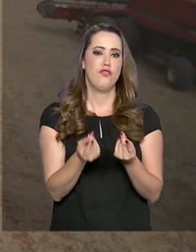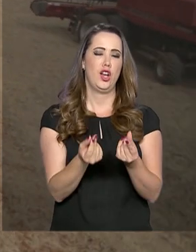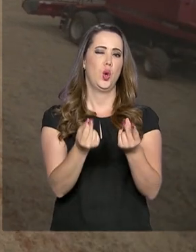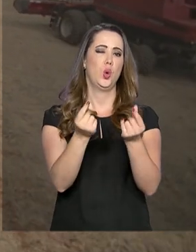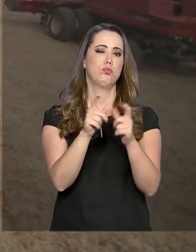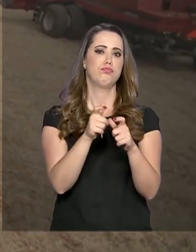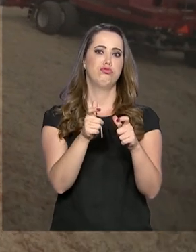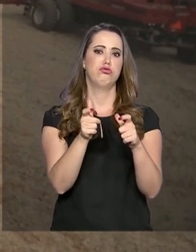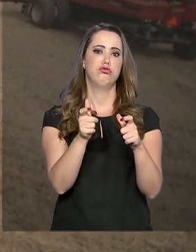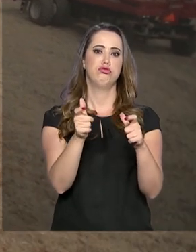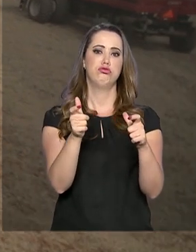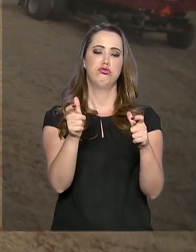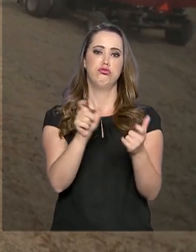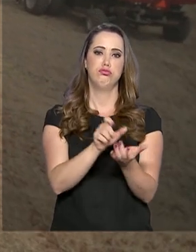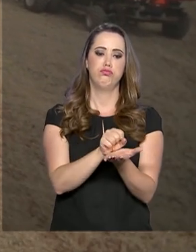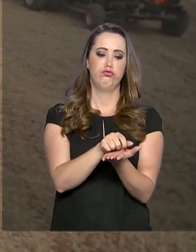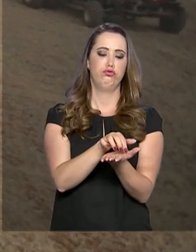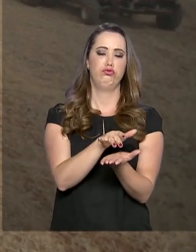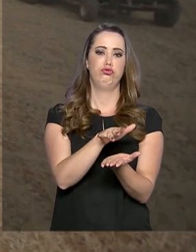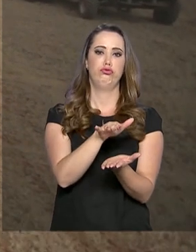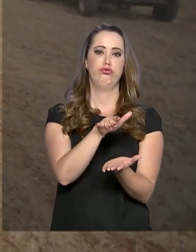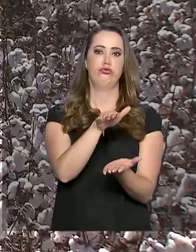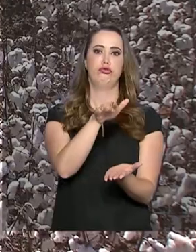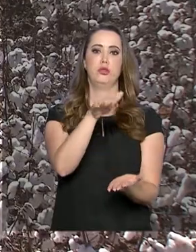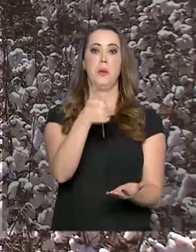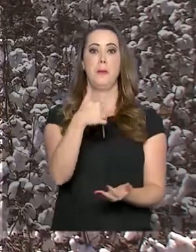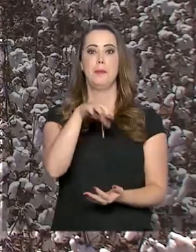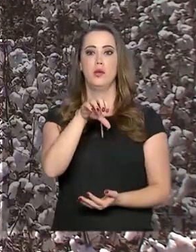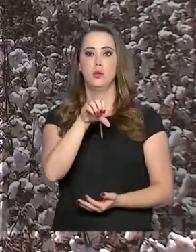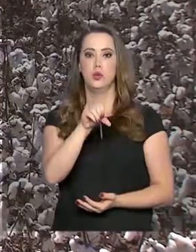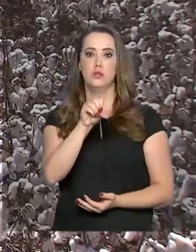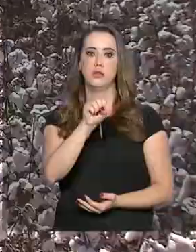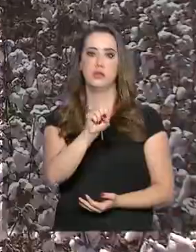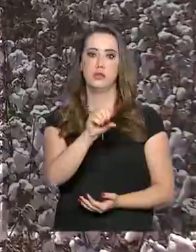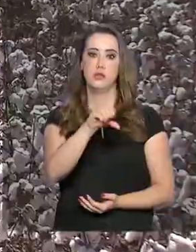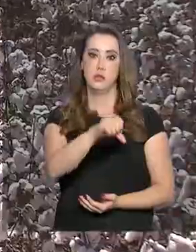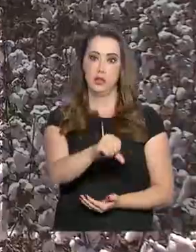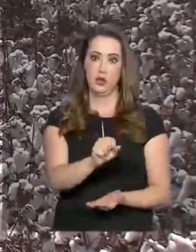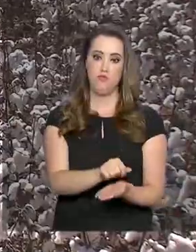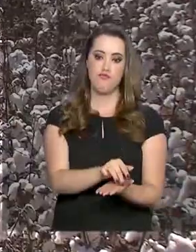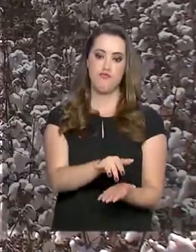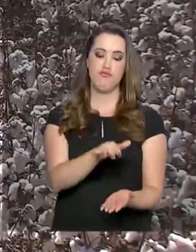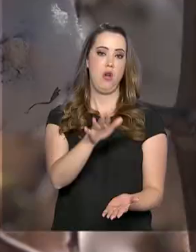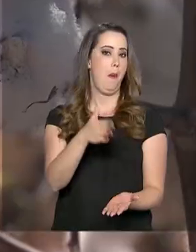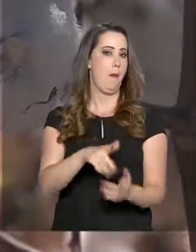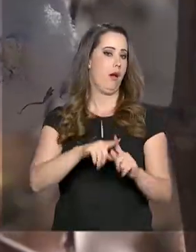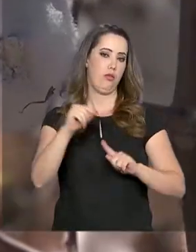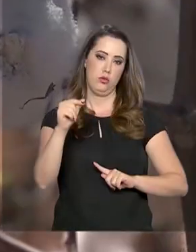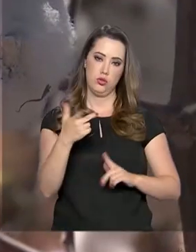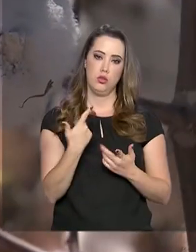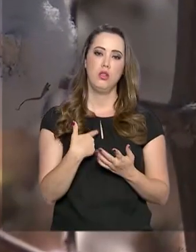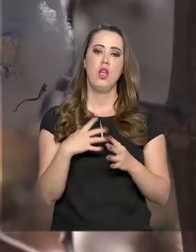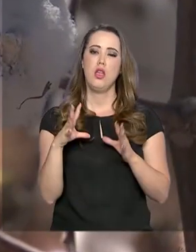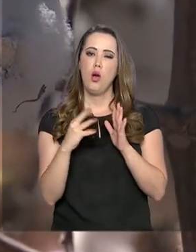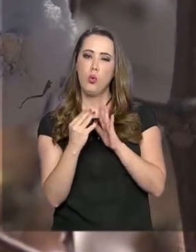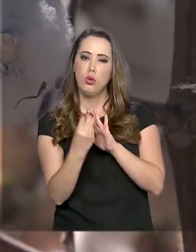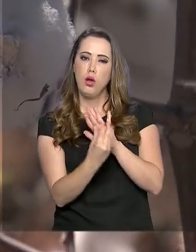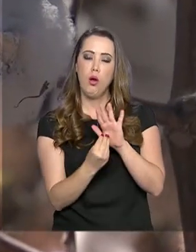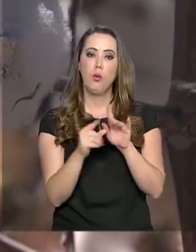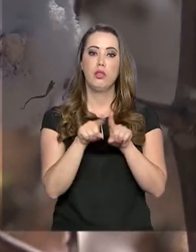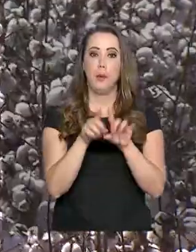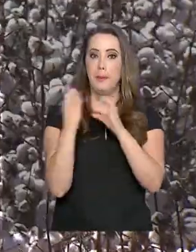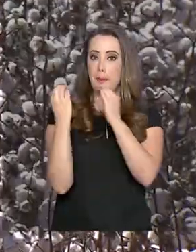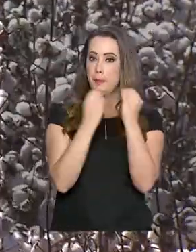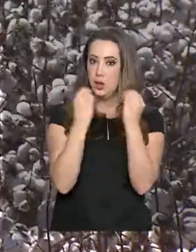valor da série histórica que começou em 1989. Entre os destaques estão o algodão e o milho. A